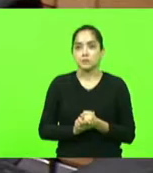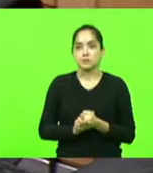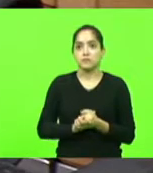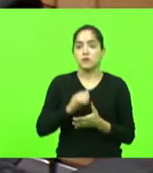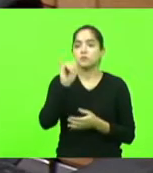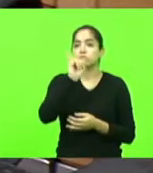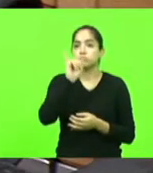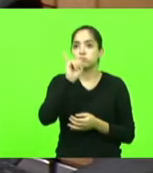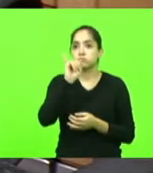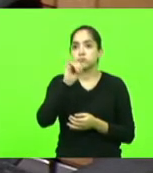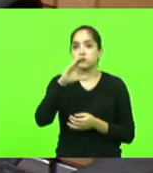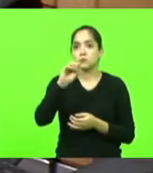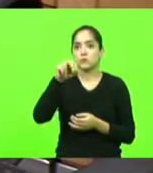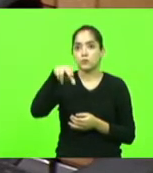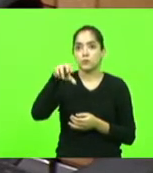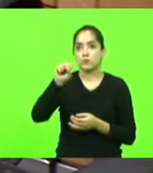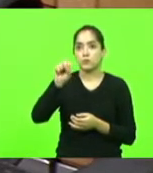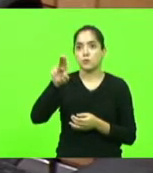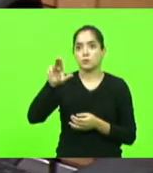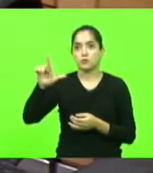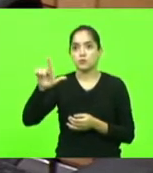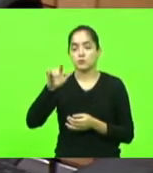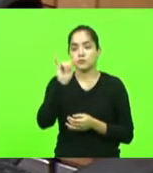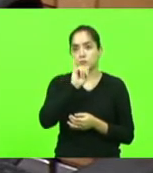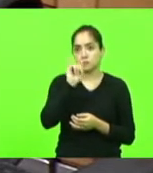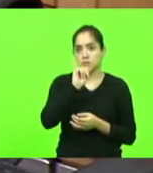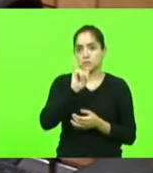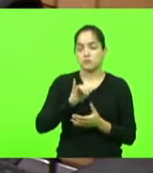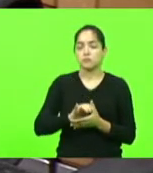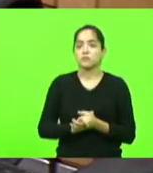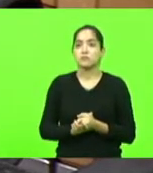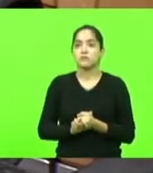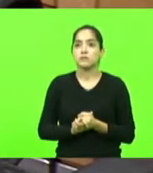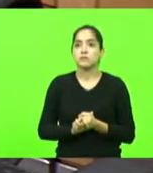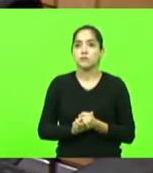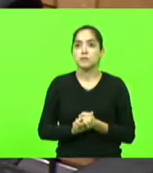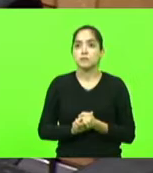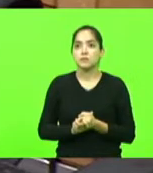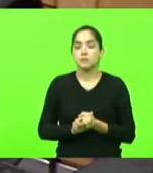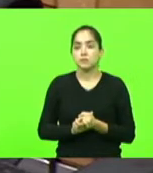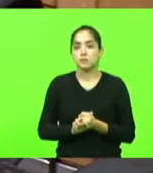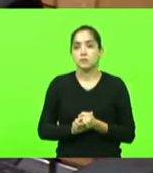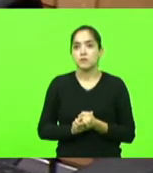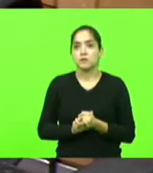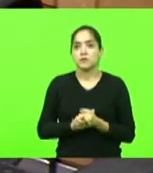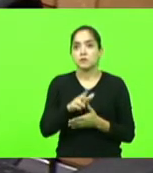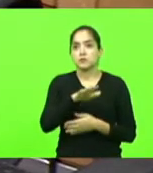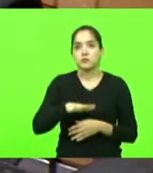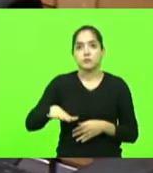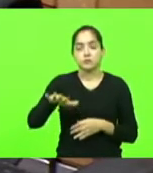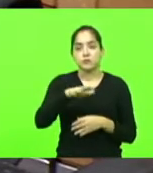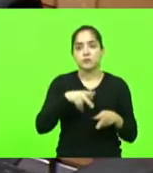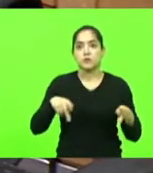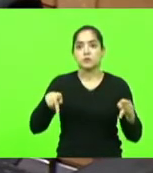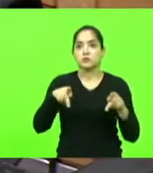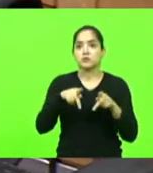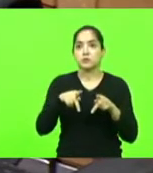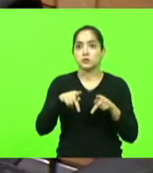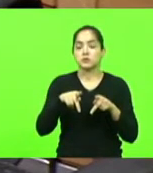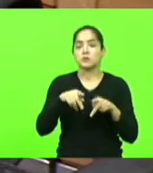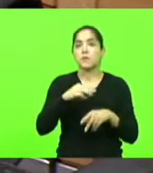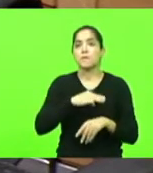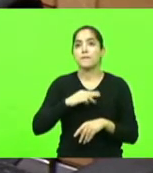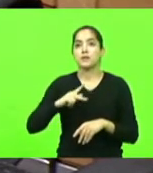Curitiba, Salvatore de Veneza. Excelentíssimo senhor subprocurador-geral do Ministério Público de Santa Catarina,